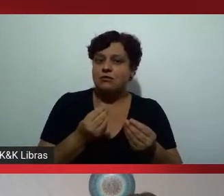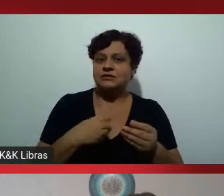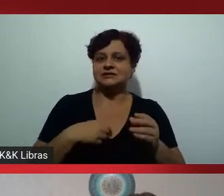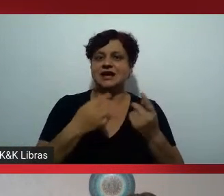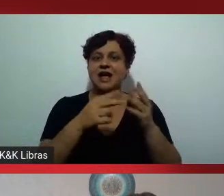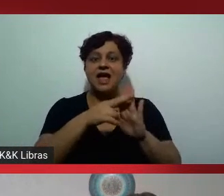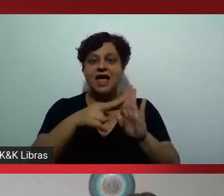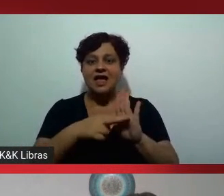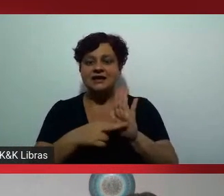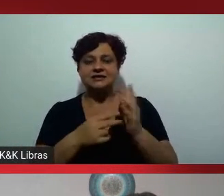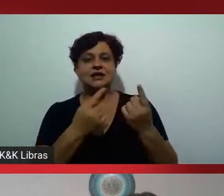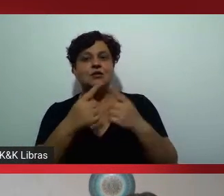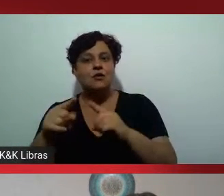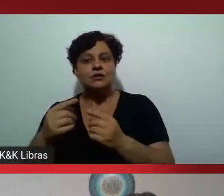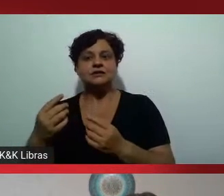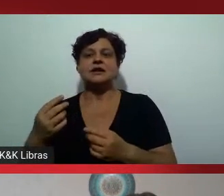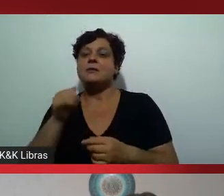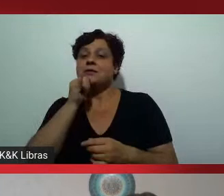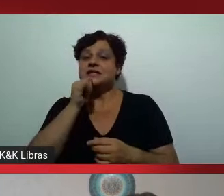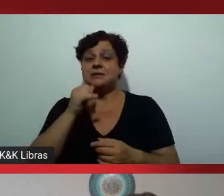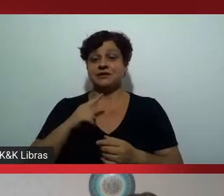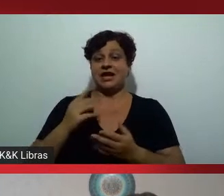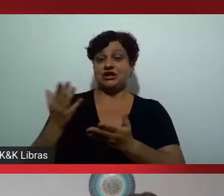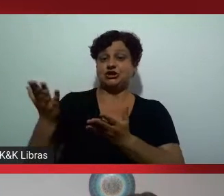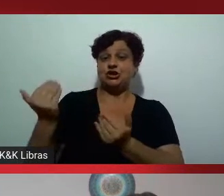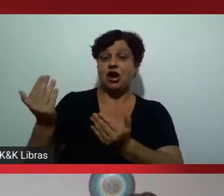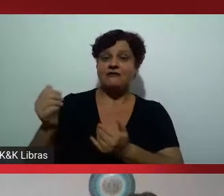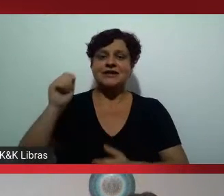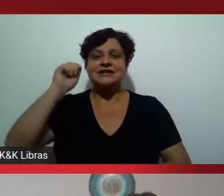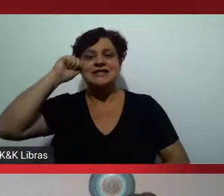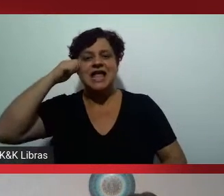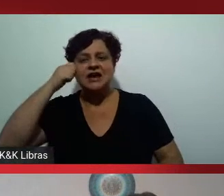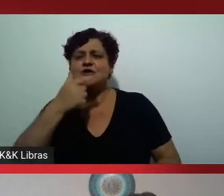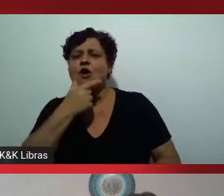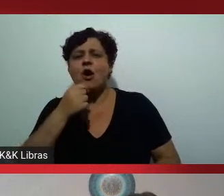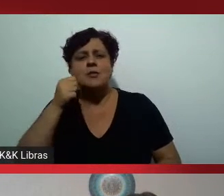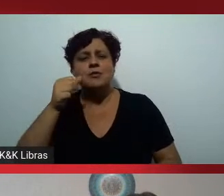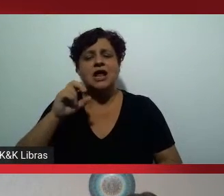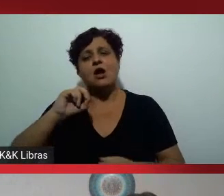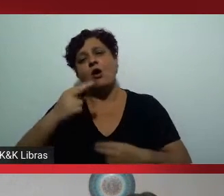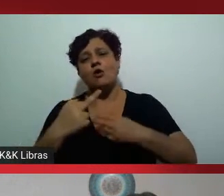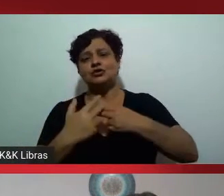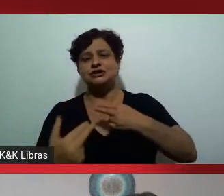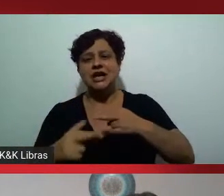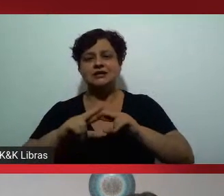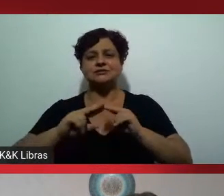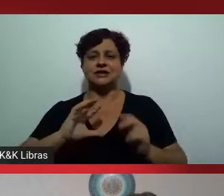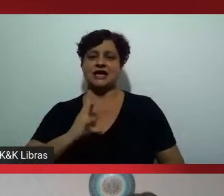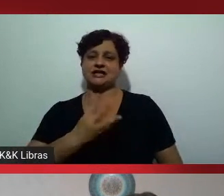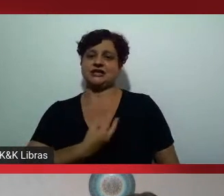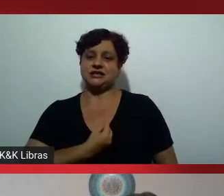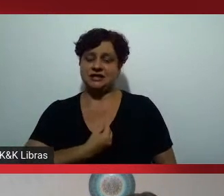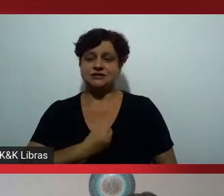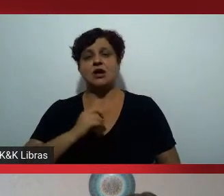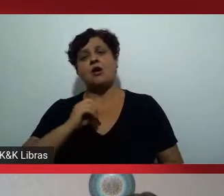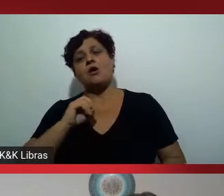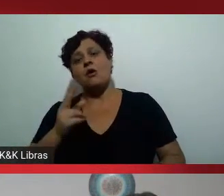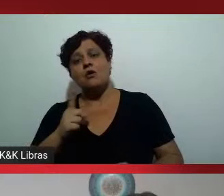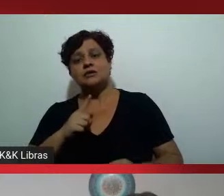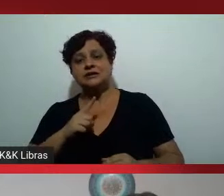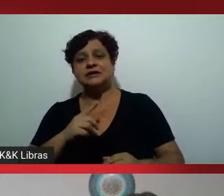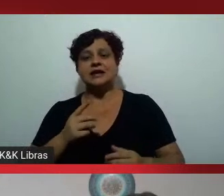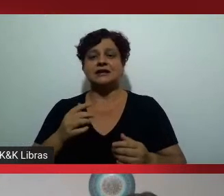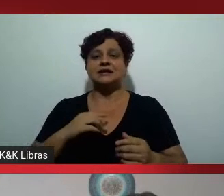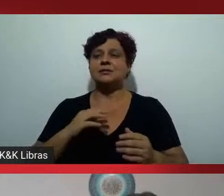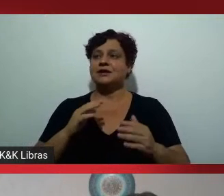jovens, pelo fato de serem negras, serem negros, ou por serem pessoas transgêneras, ou por serem refugiados, ou qualquer outra condição, ou